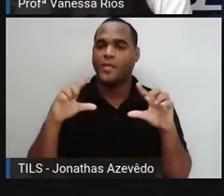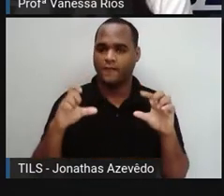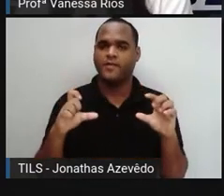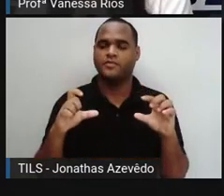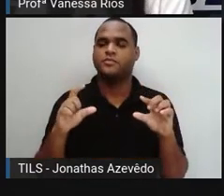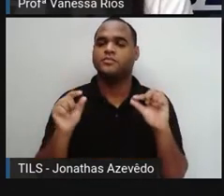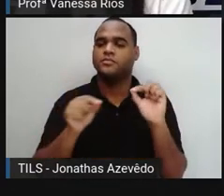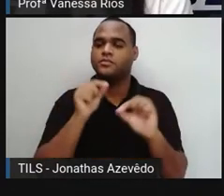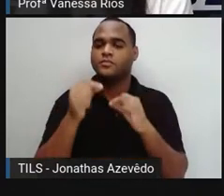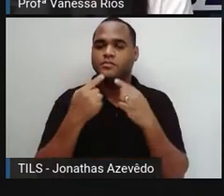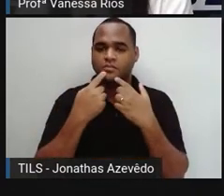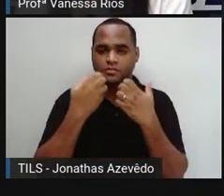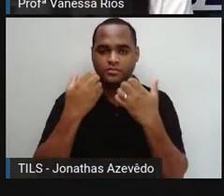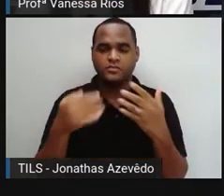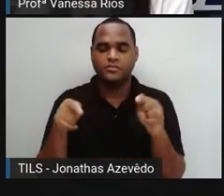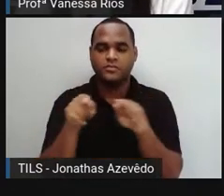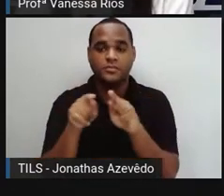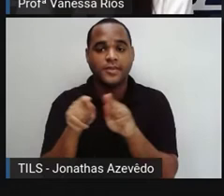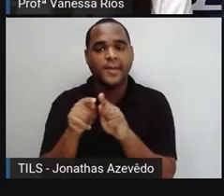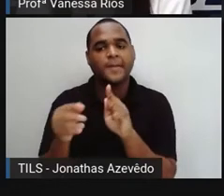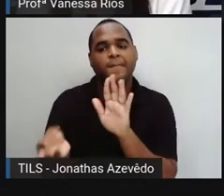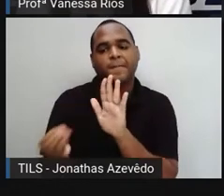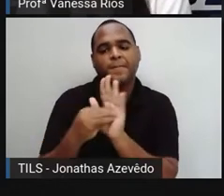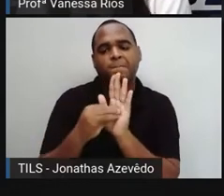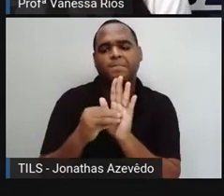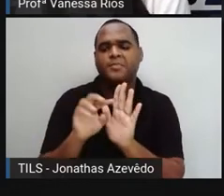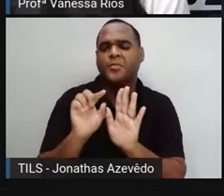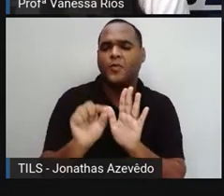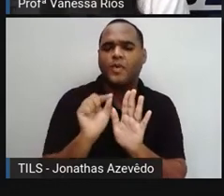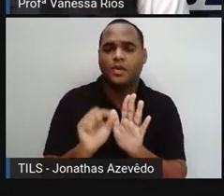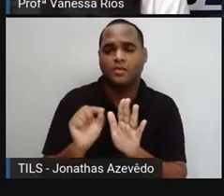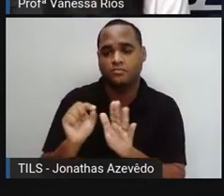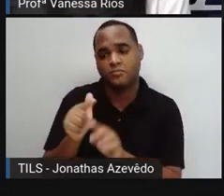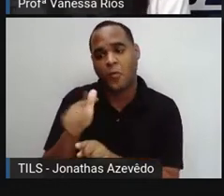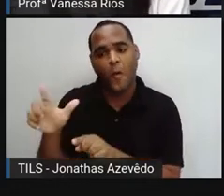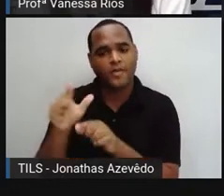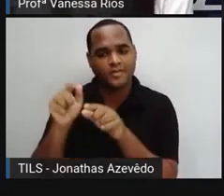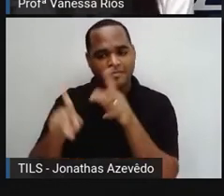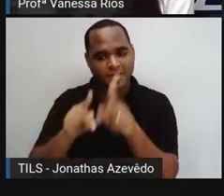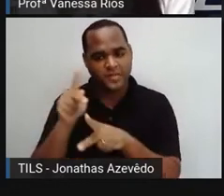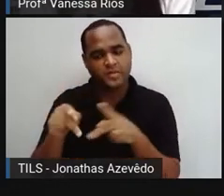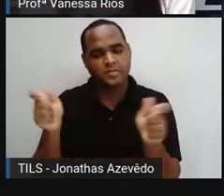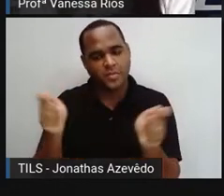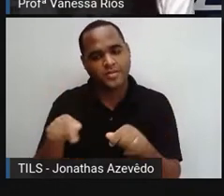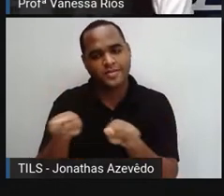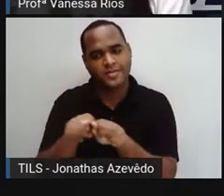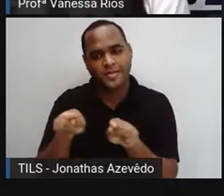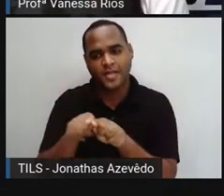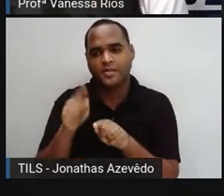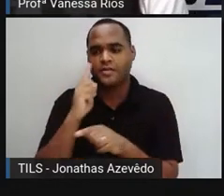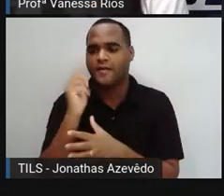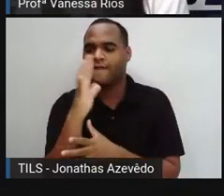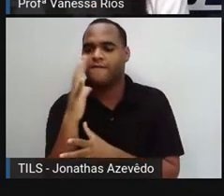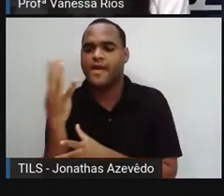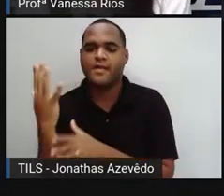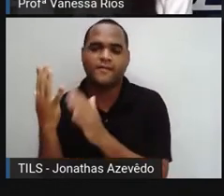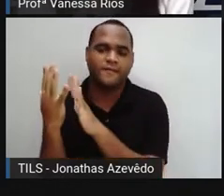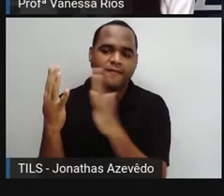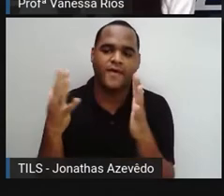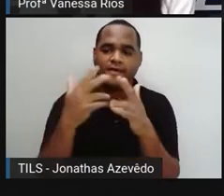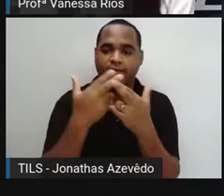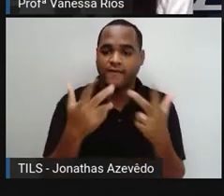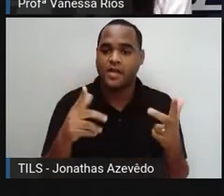nós estamos falando aí de um registro que, além de uma pessoa, pode registrar também paisagens, lugares,